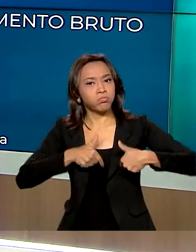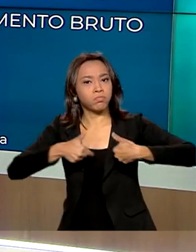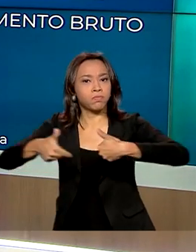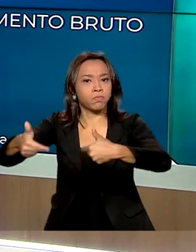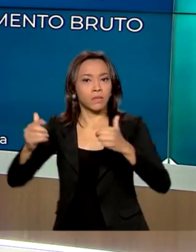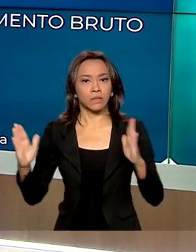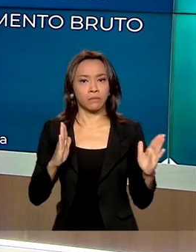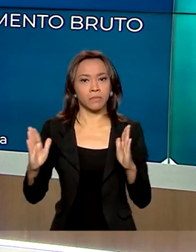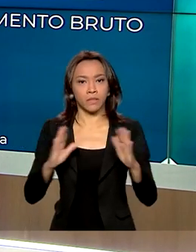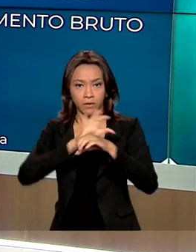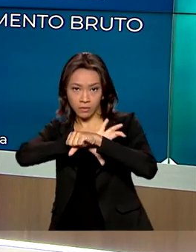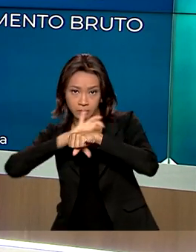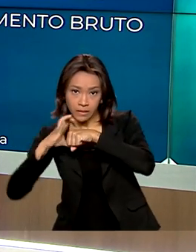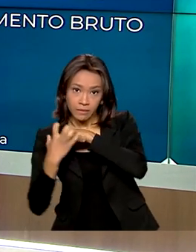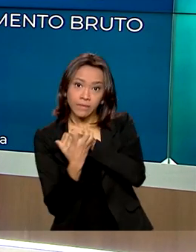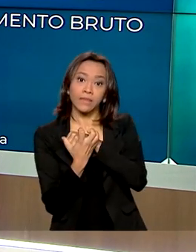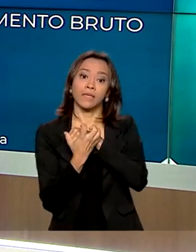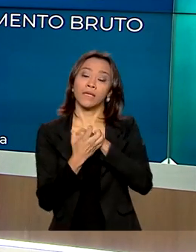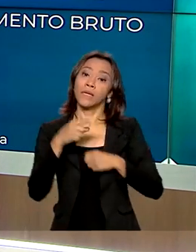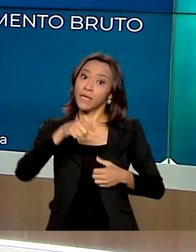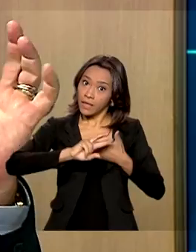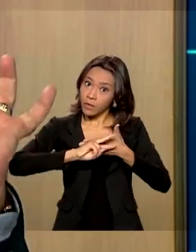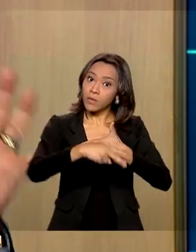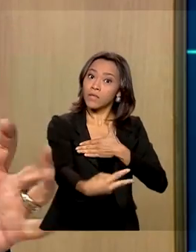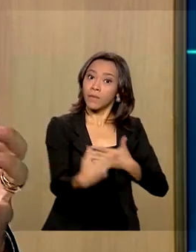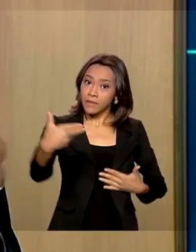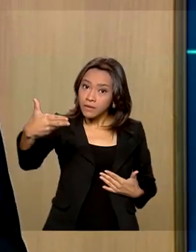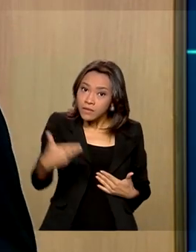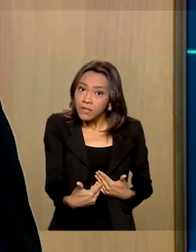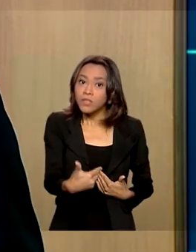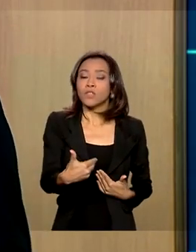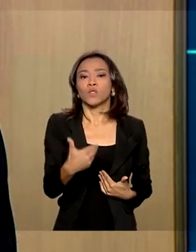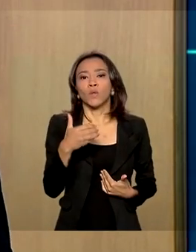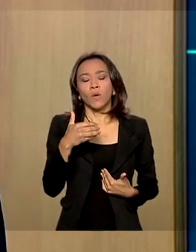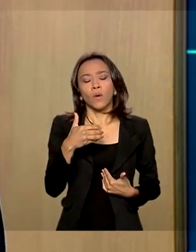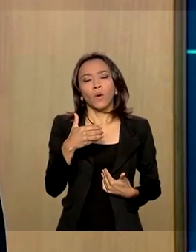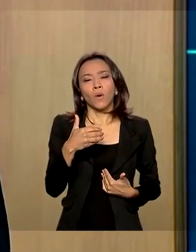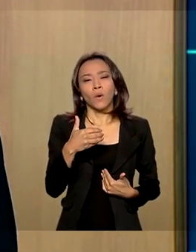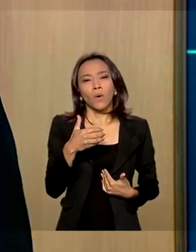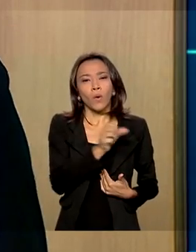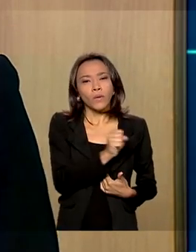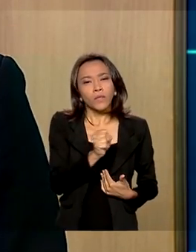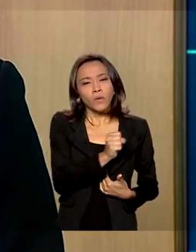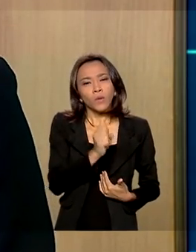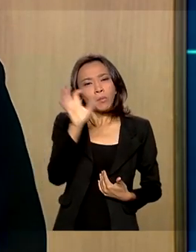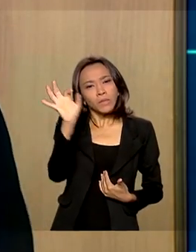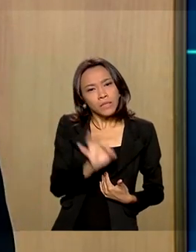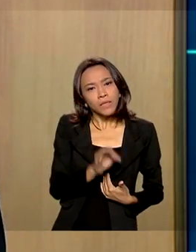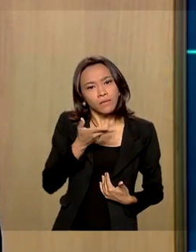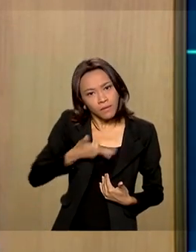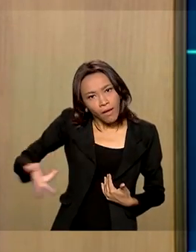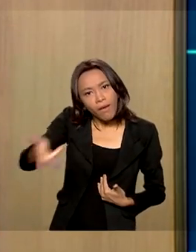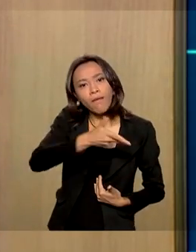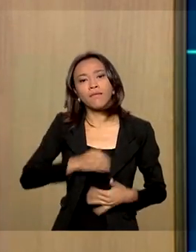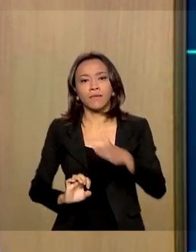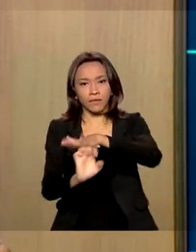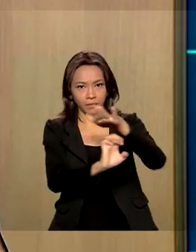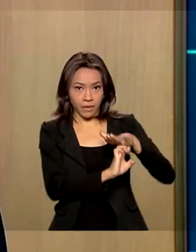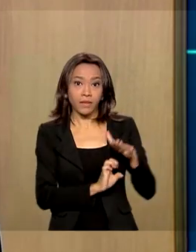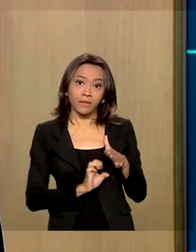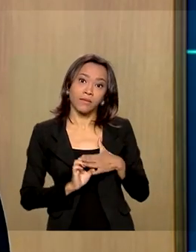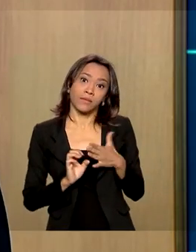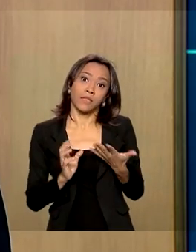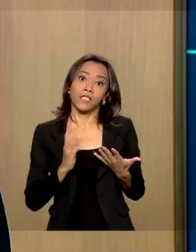interessante em resultado e em consequência disso é que dessas 88% de empresas que adotaram algum tipo de inovação,